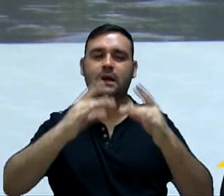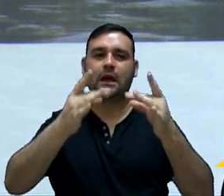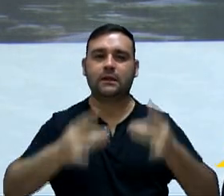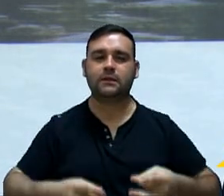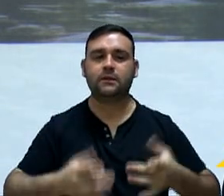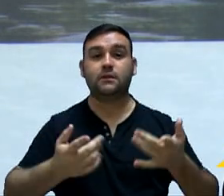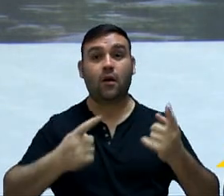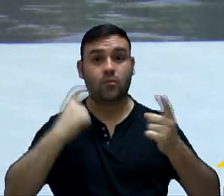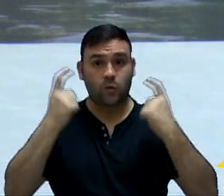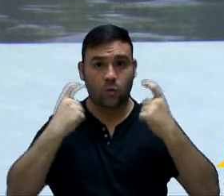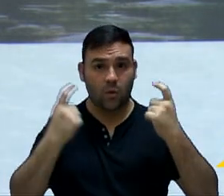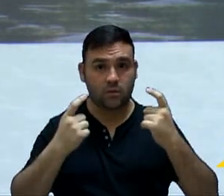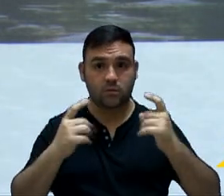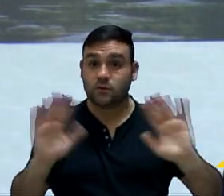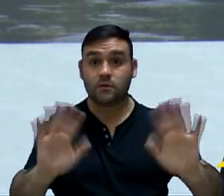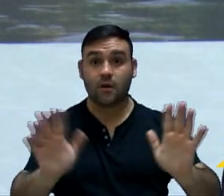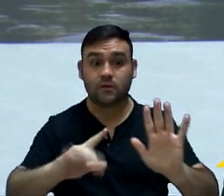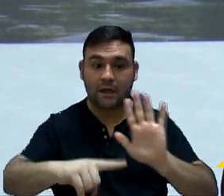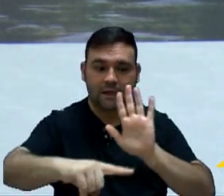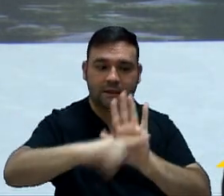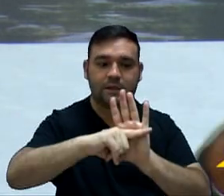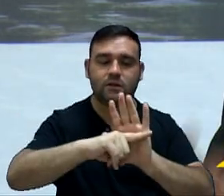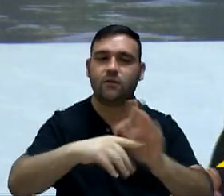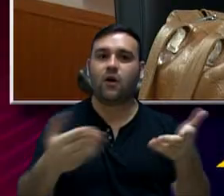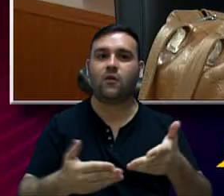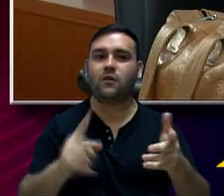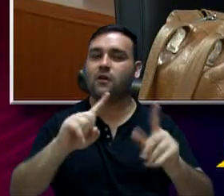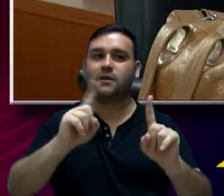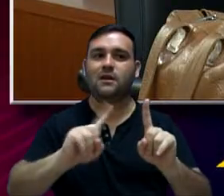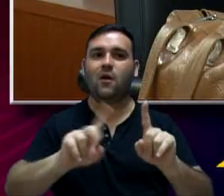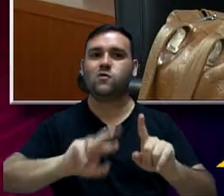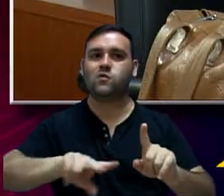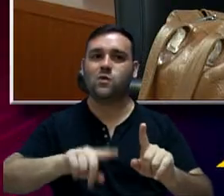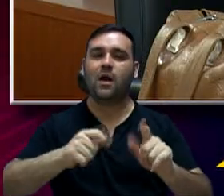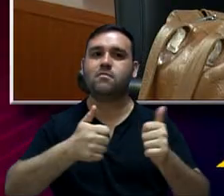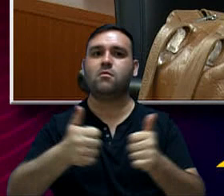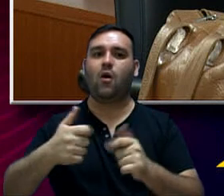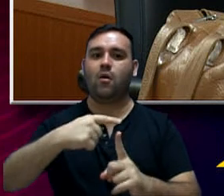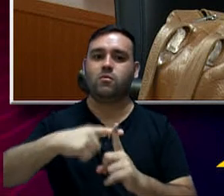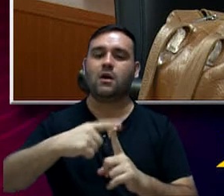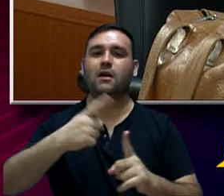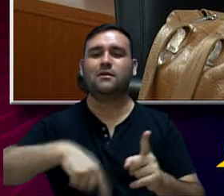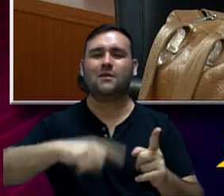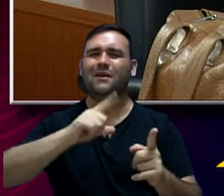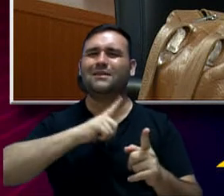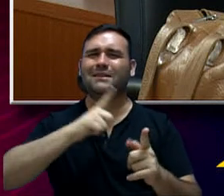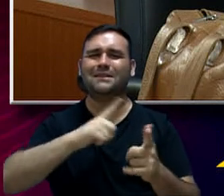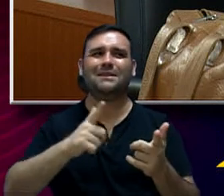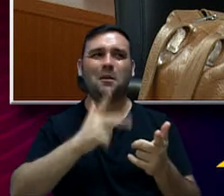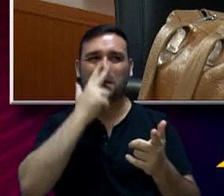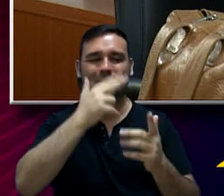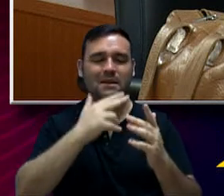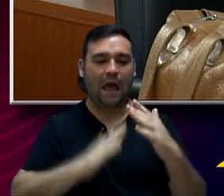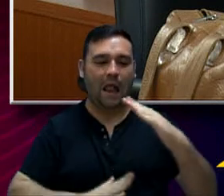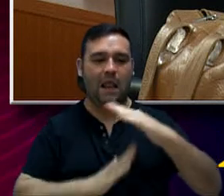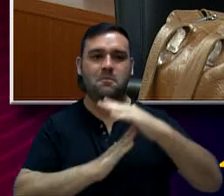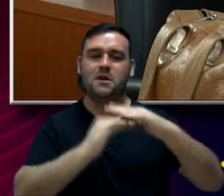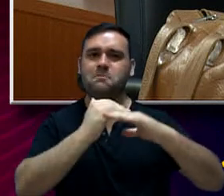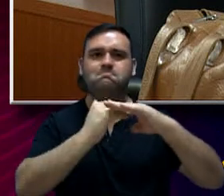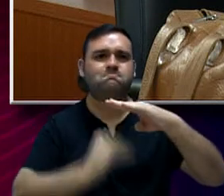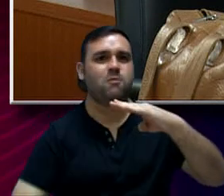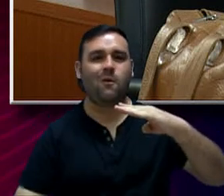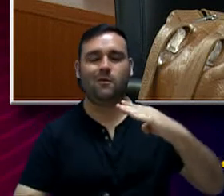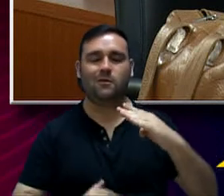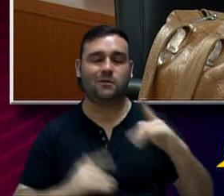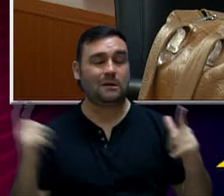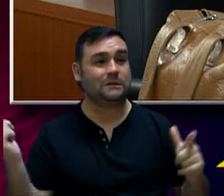preocupante, secretário? Não, negativo, nesse caso, é ao contrário. Nós estamos muito abaixo do limite. Nós